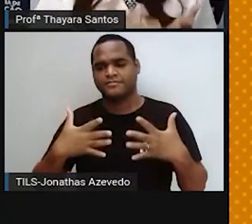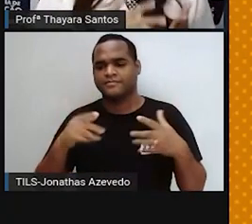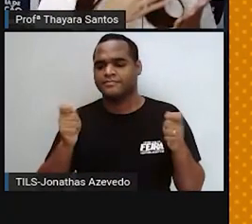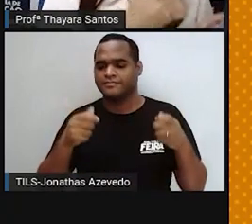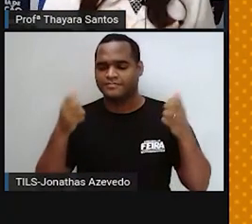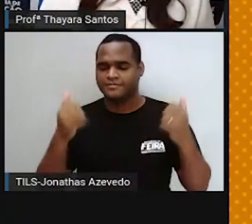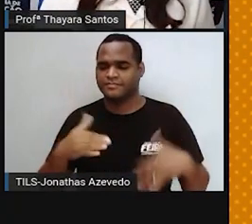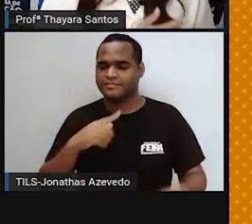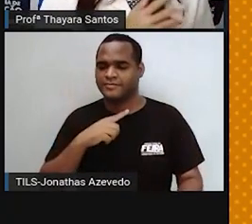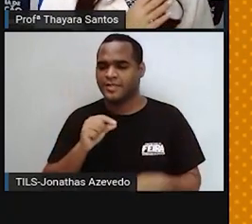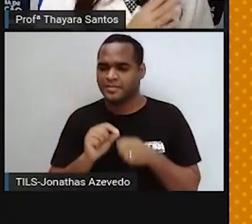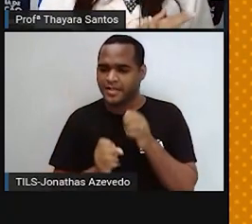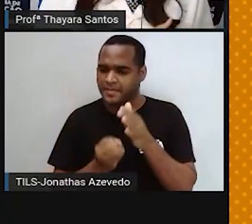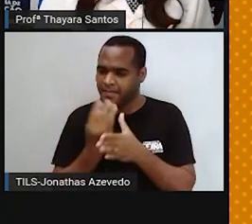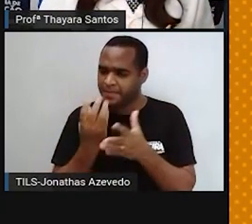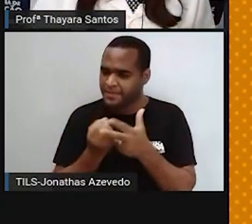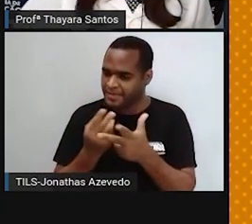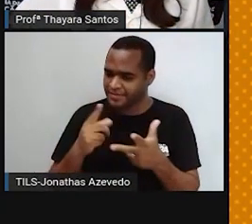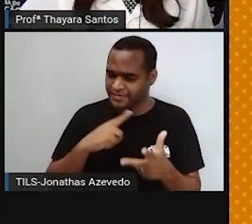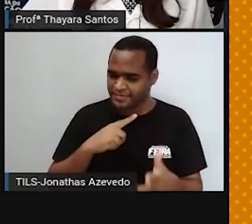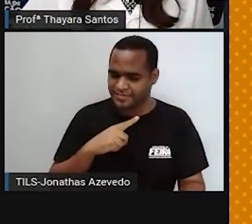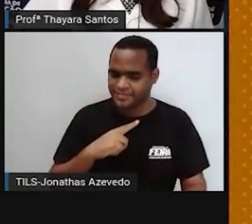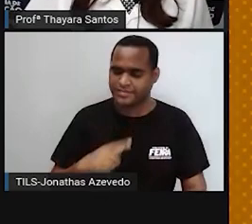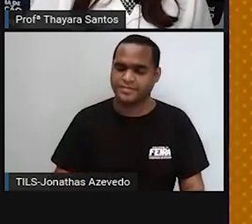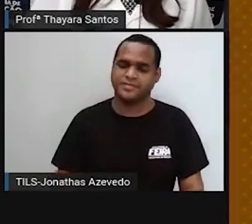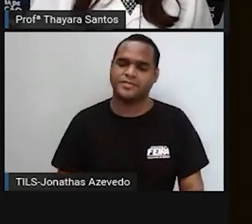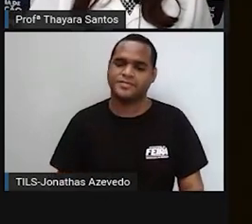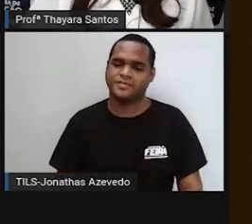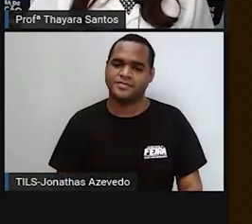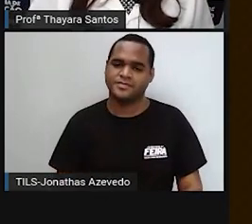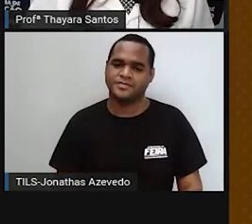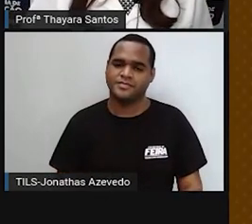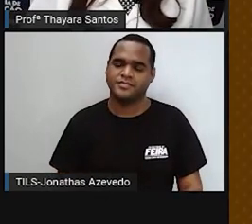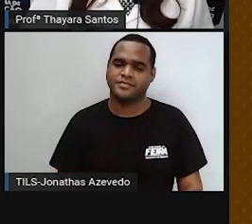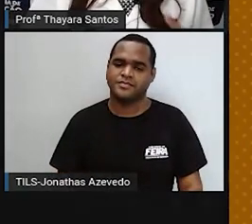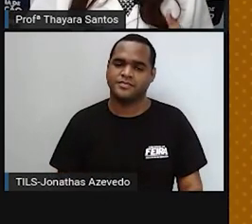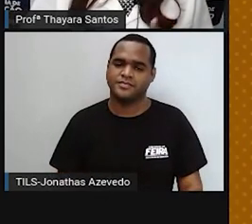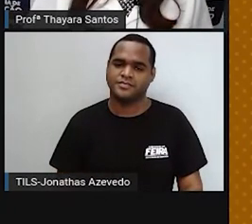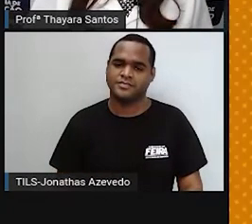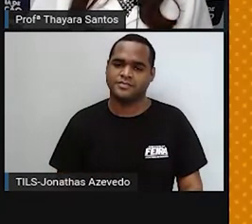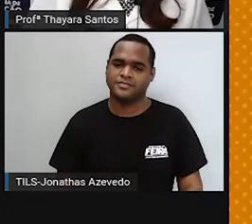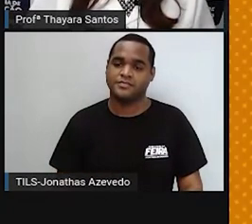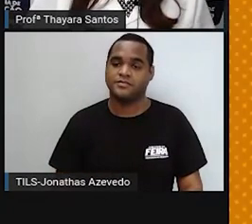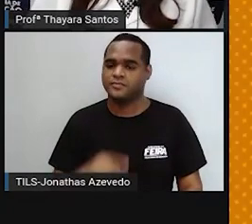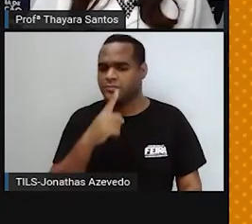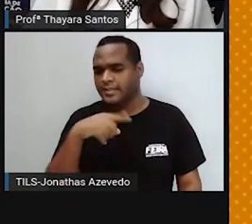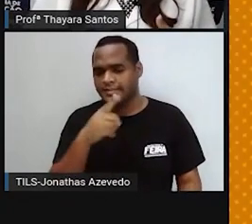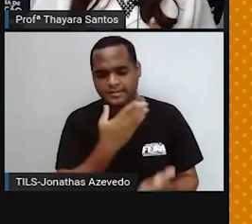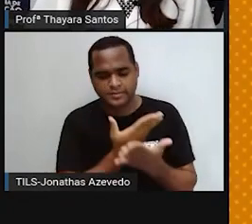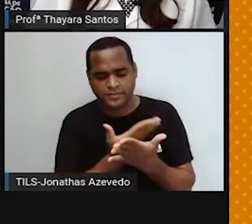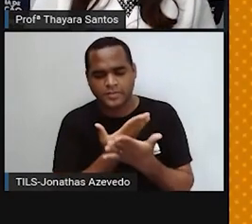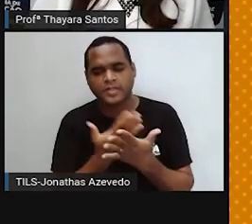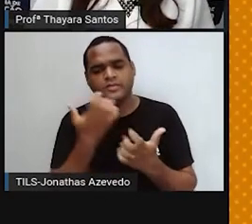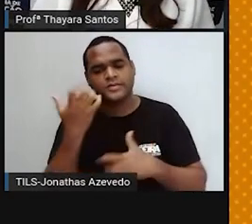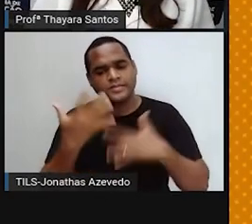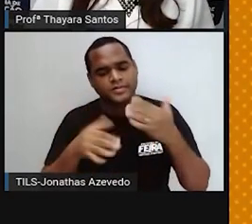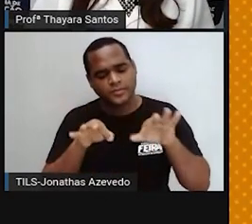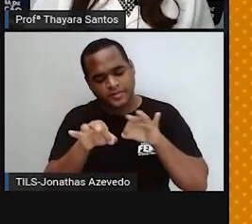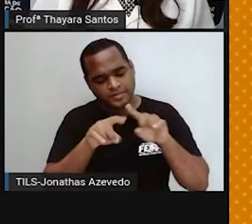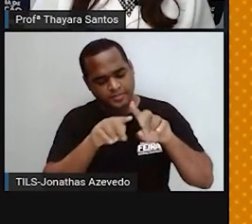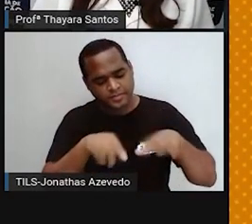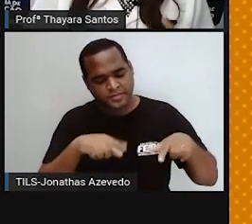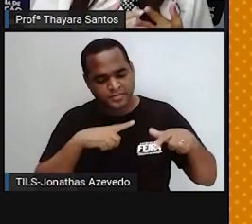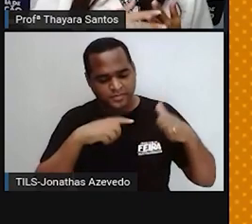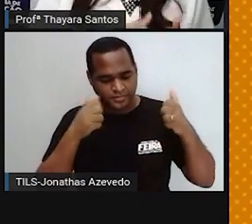produzir descendentes, que são os filhos. E a gente estudou também como é que está organizado o sistema